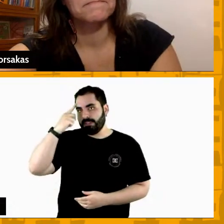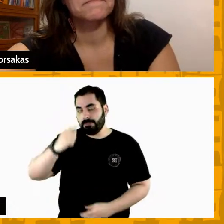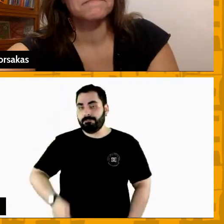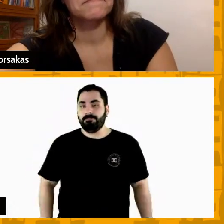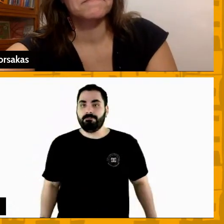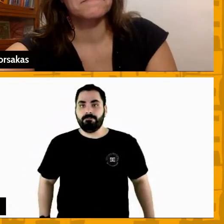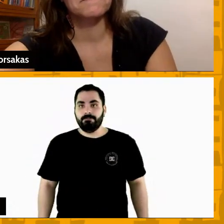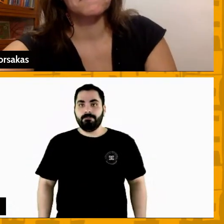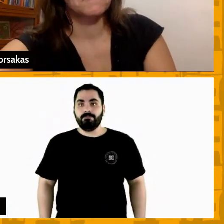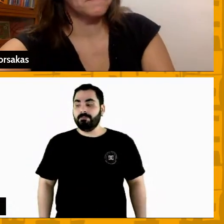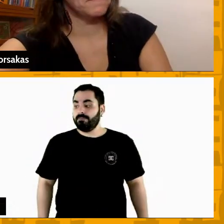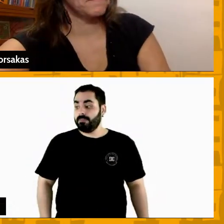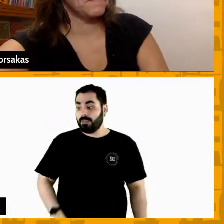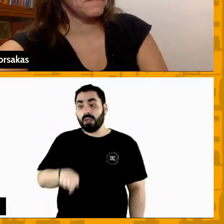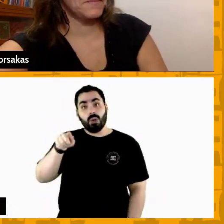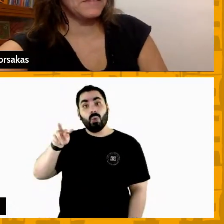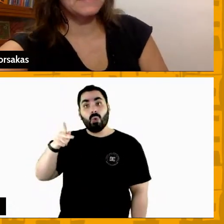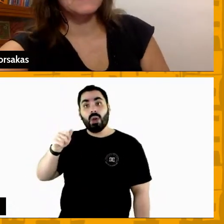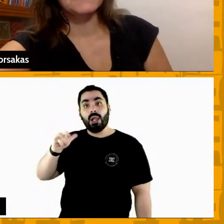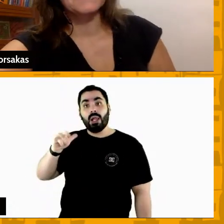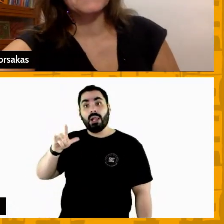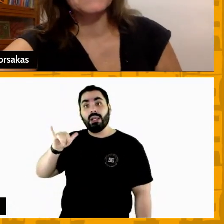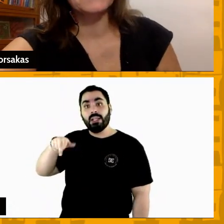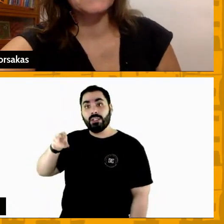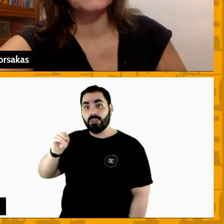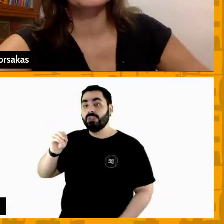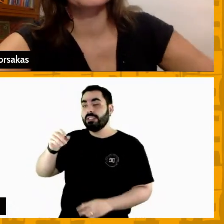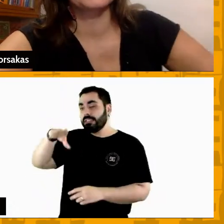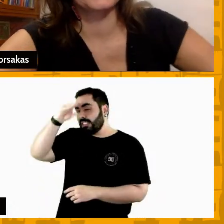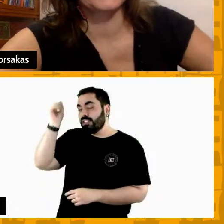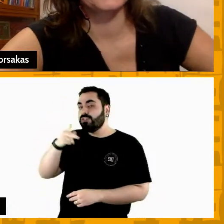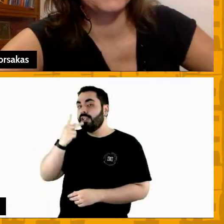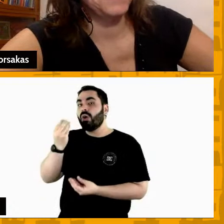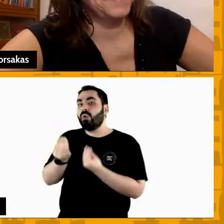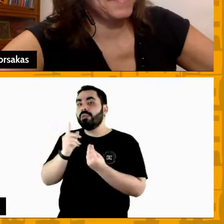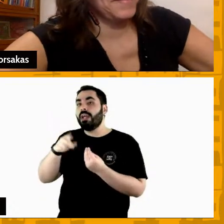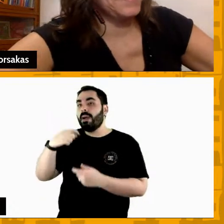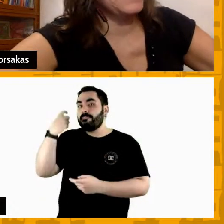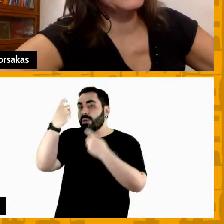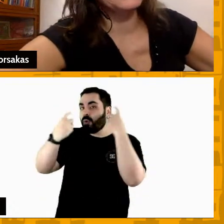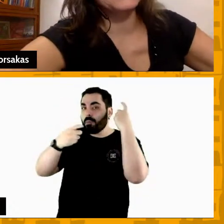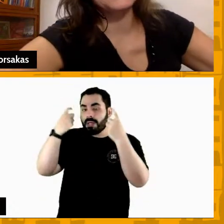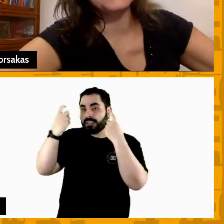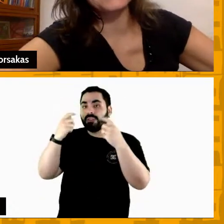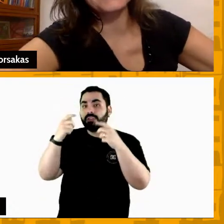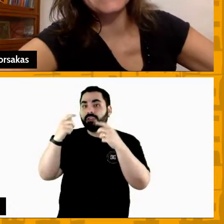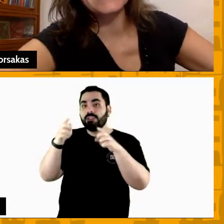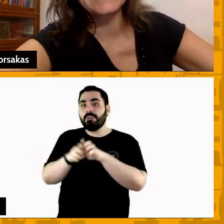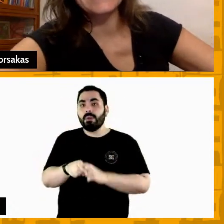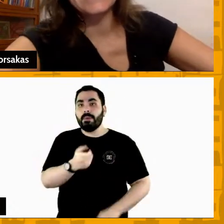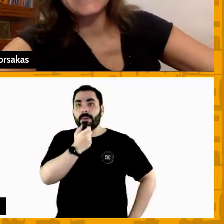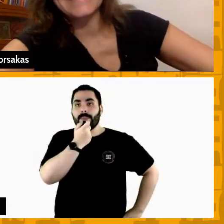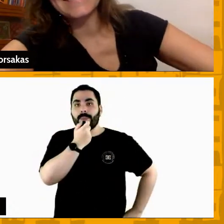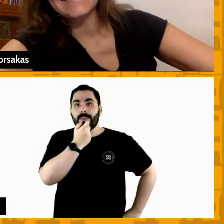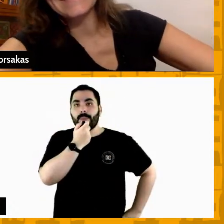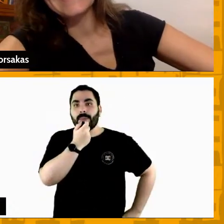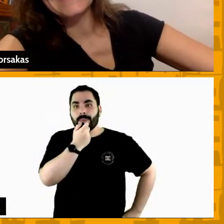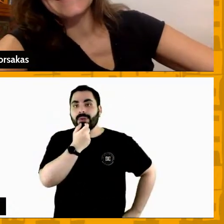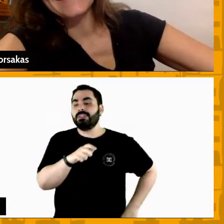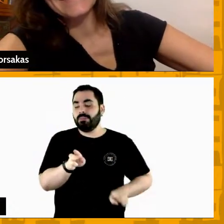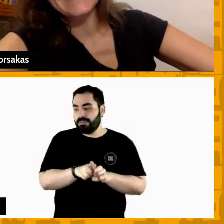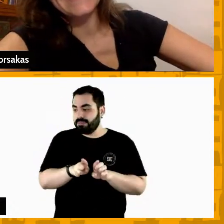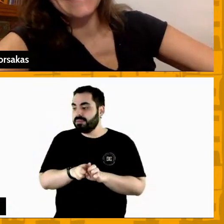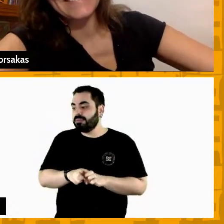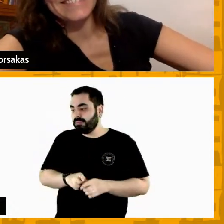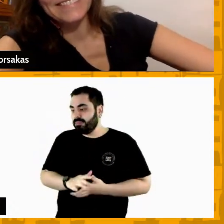o Elin esqueceu de falar a preocupação com a arbitragem também também que para todo técnico é uma é